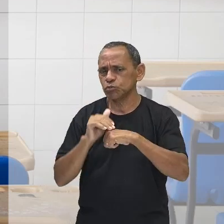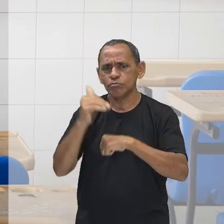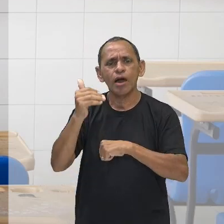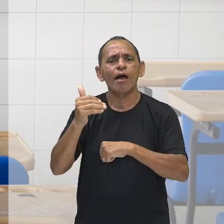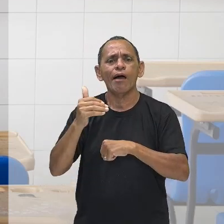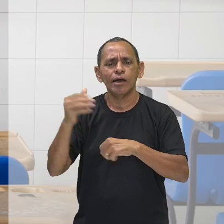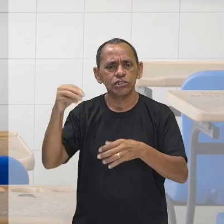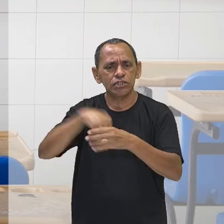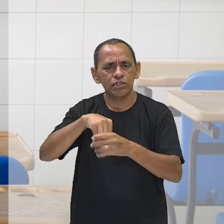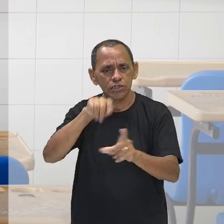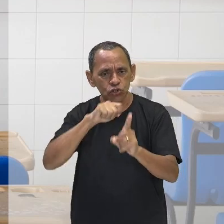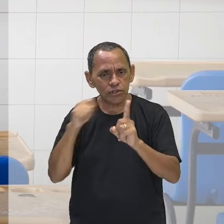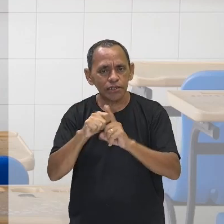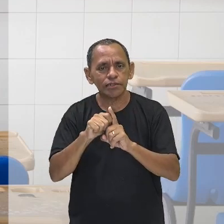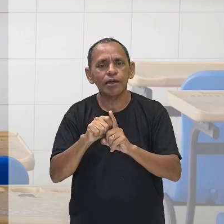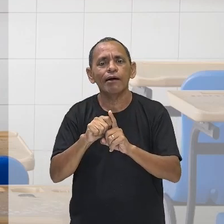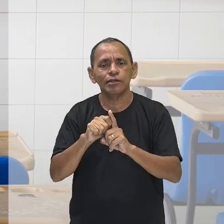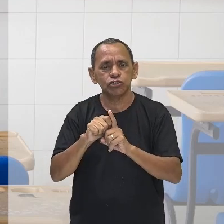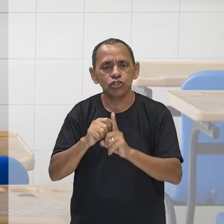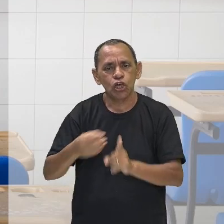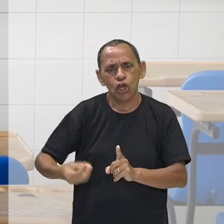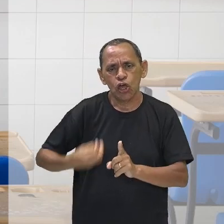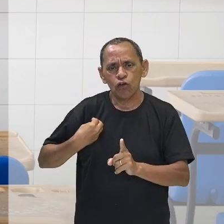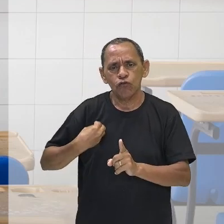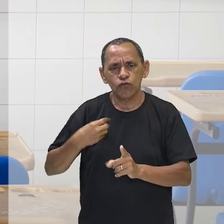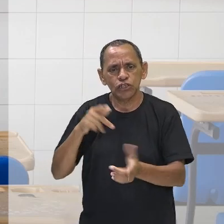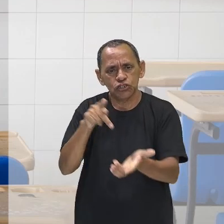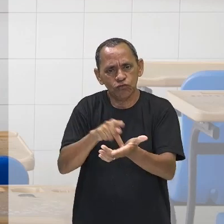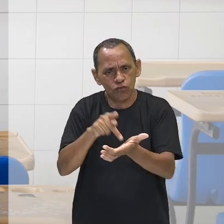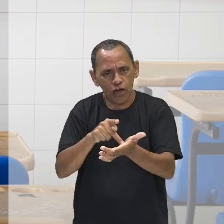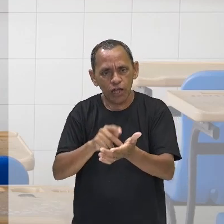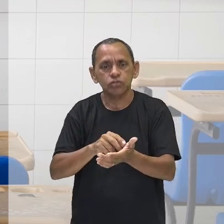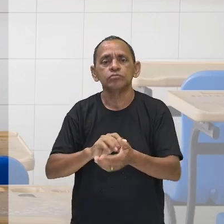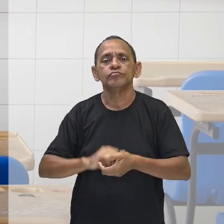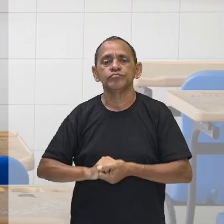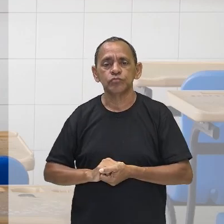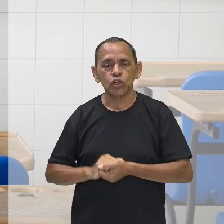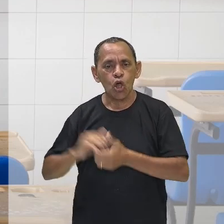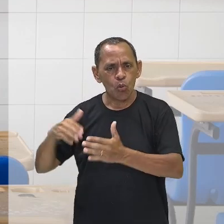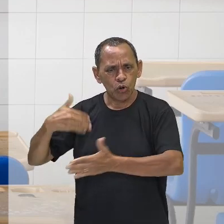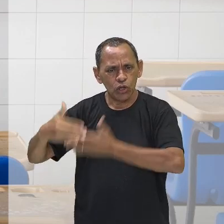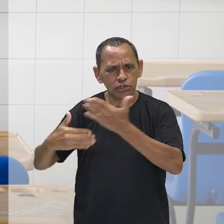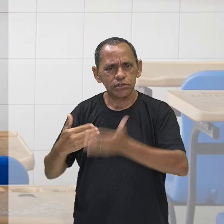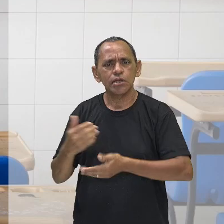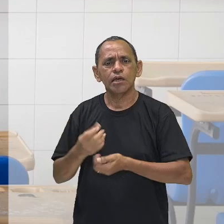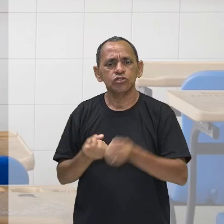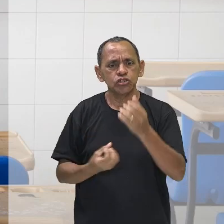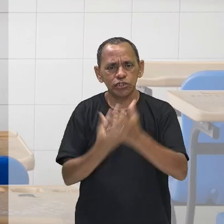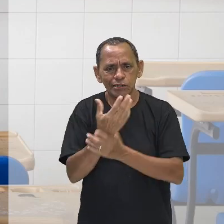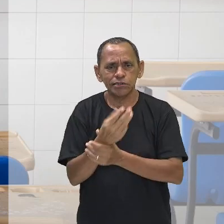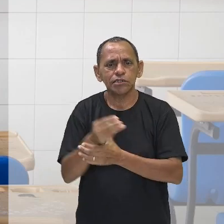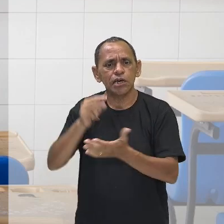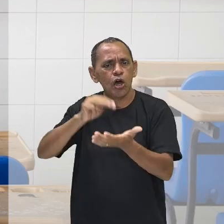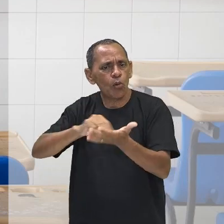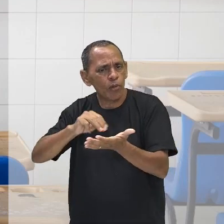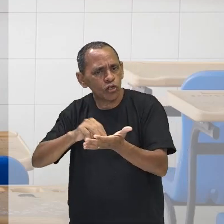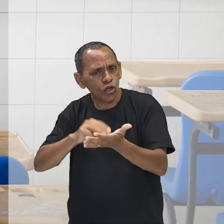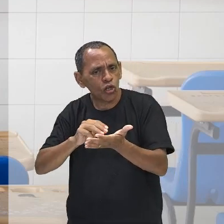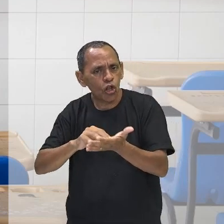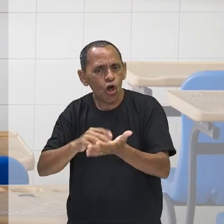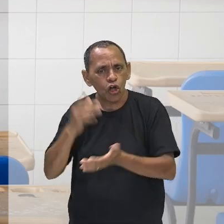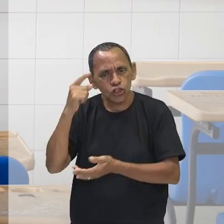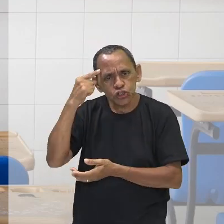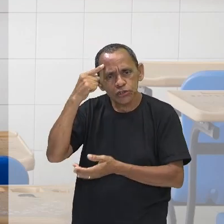social. E isso atravessa toda a sua construção epistemológica e metodológica. Assim,